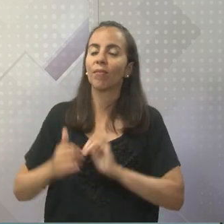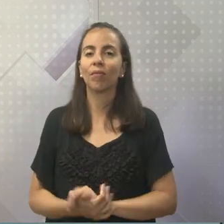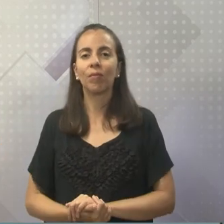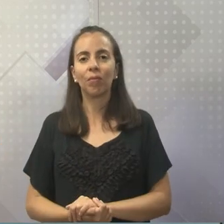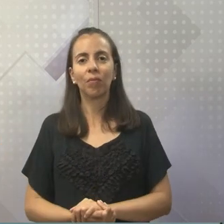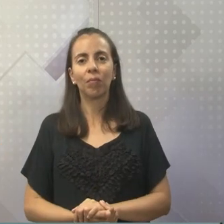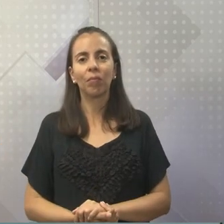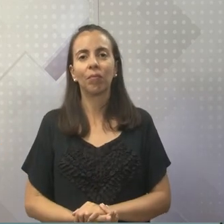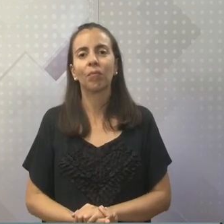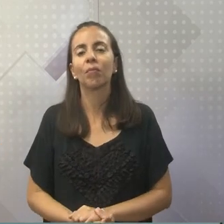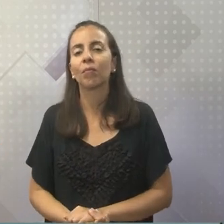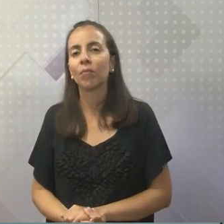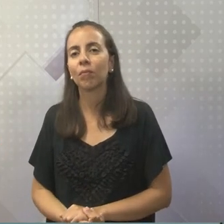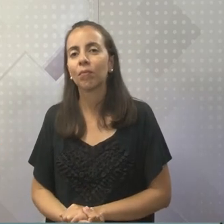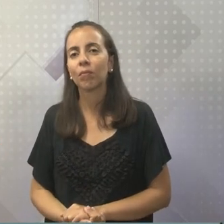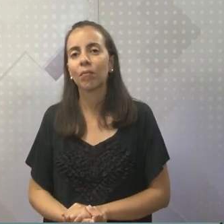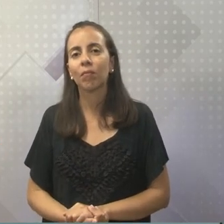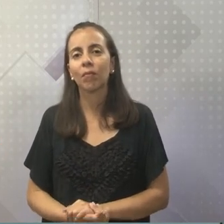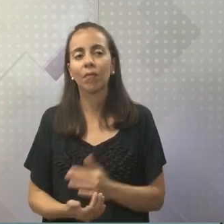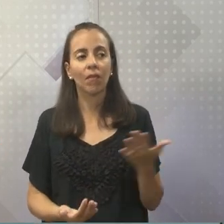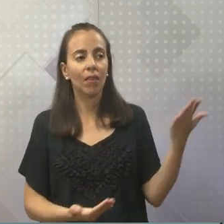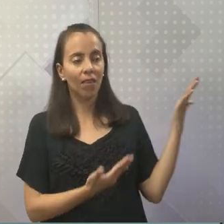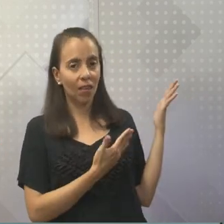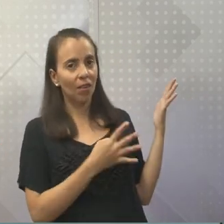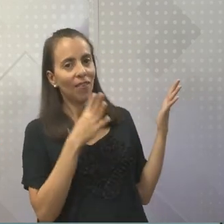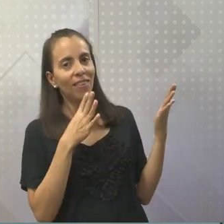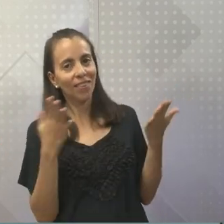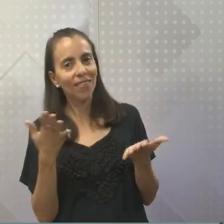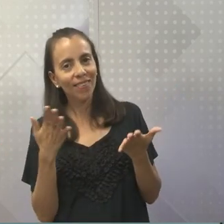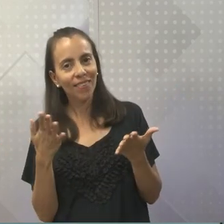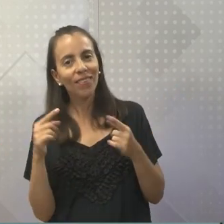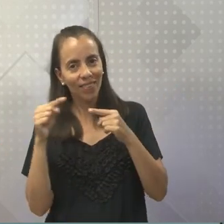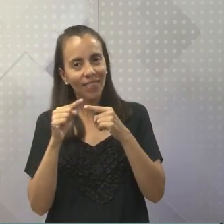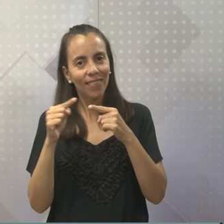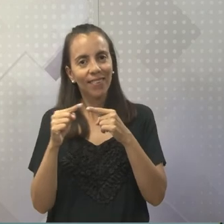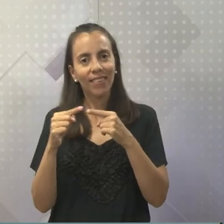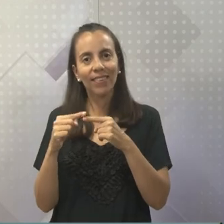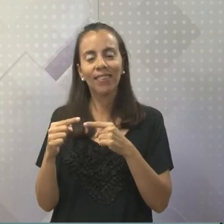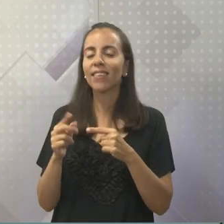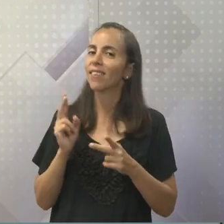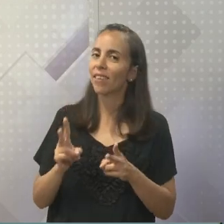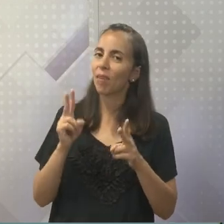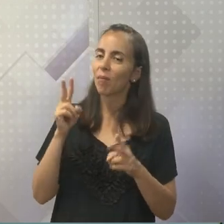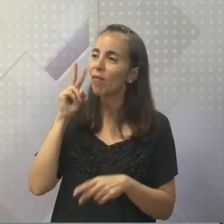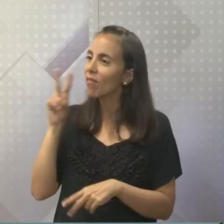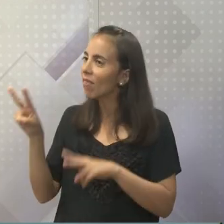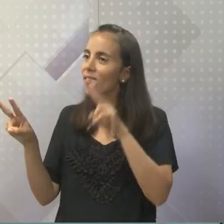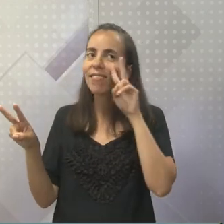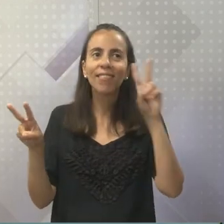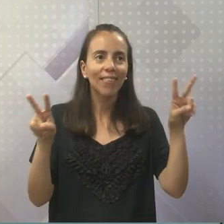Então, pronto. Esse é o Papai Noel que hoje nós conhecemos, né, que nós vemos em todos os lugares.